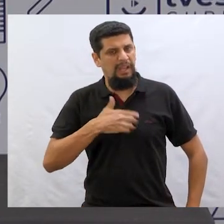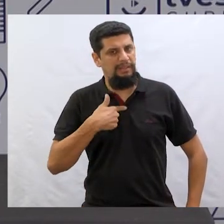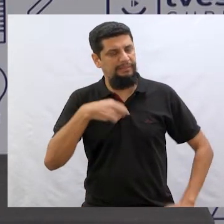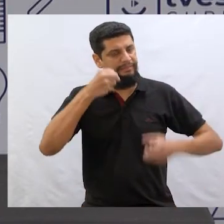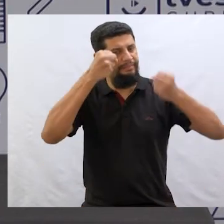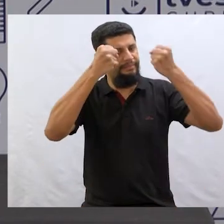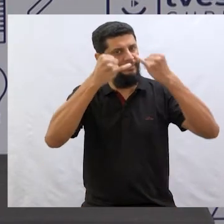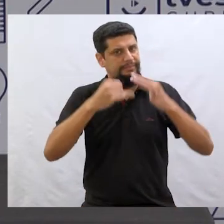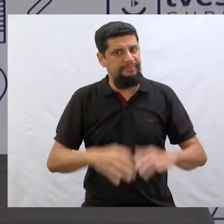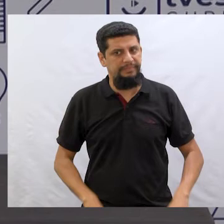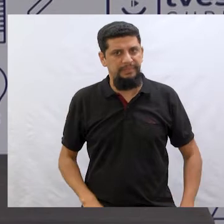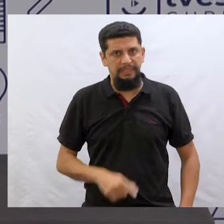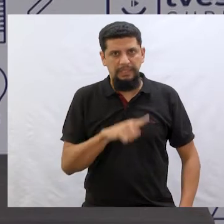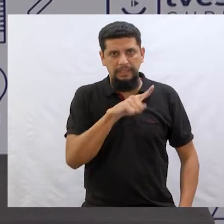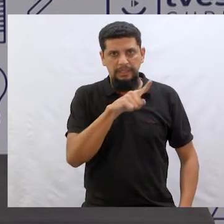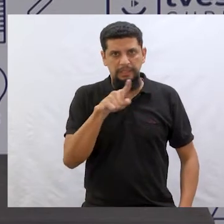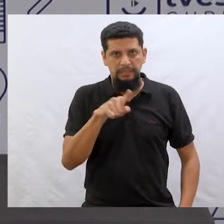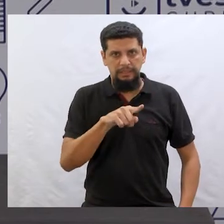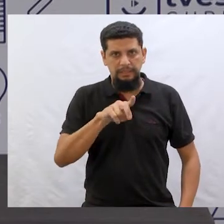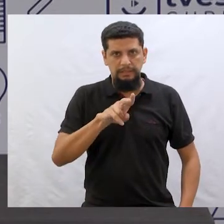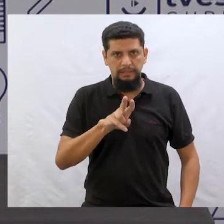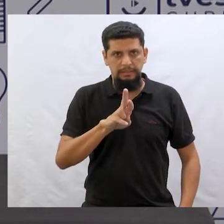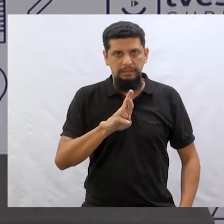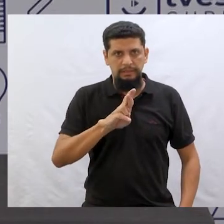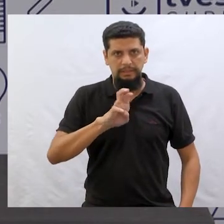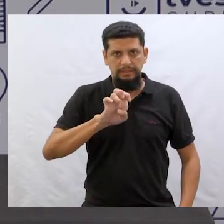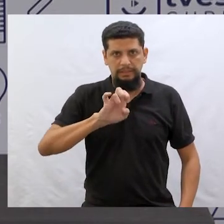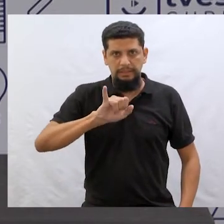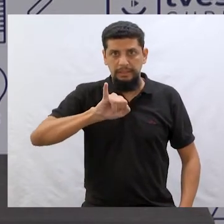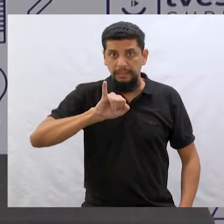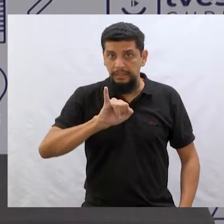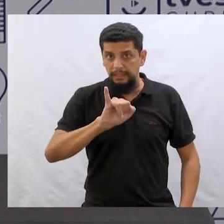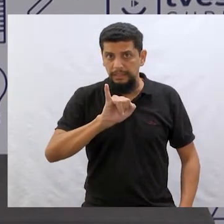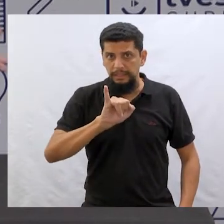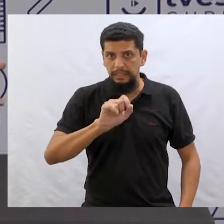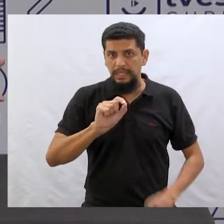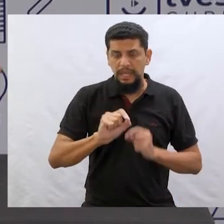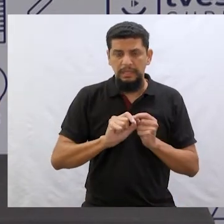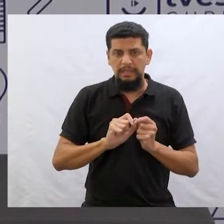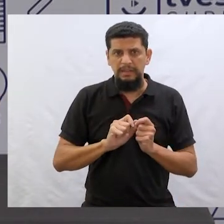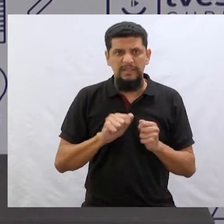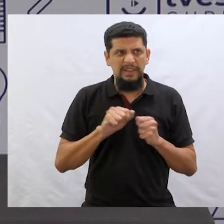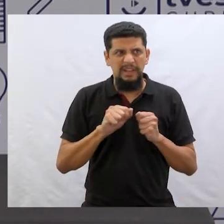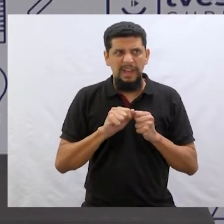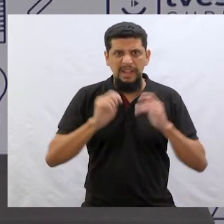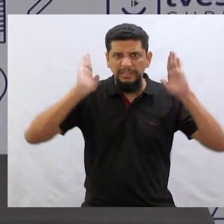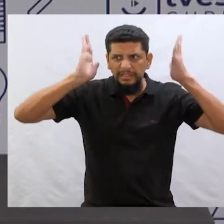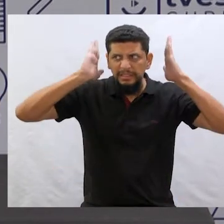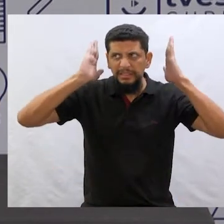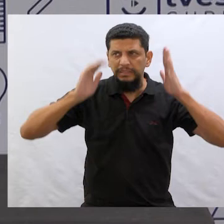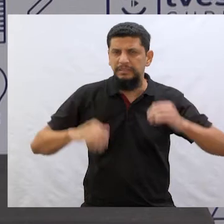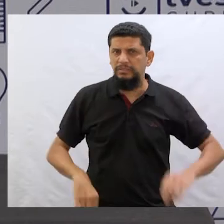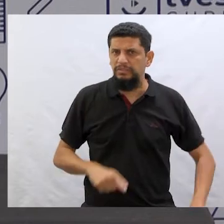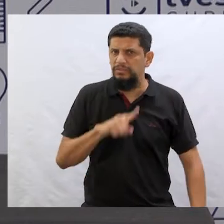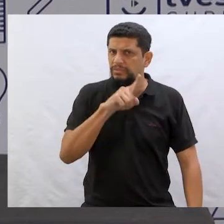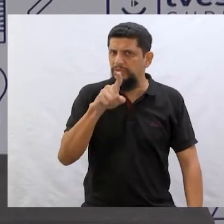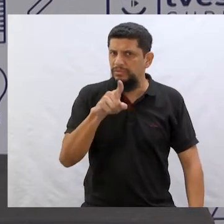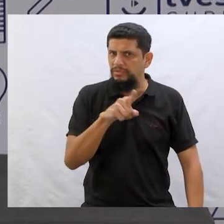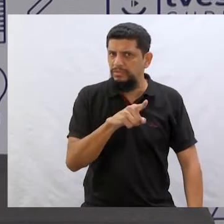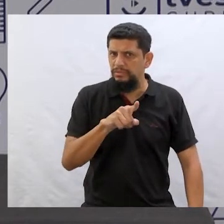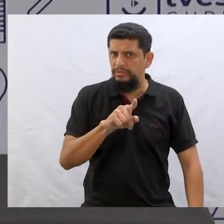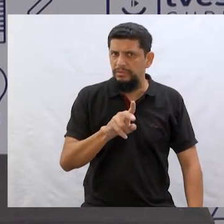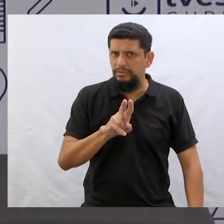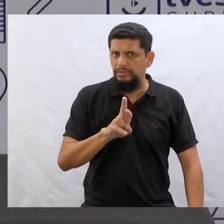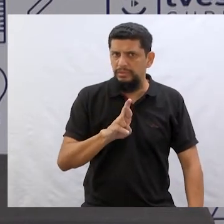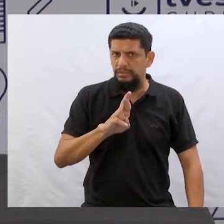calma que eu te explico. É, Zul Rei, quem Zulra é o jumento. Então, se eu falo